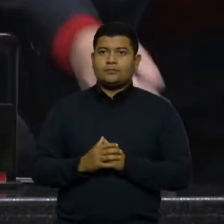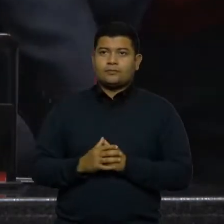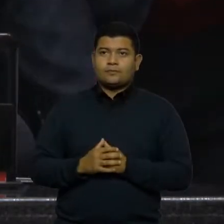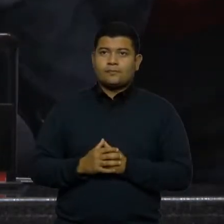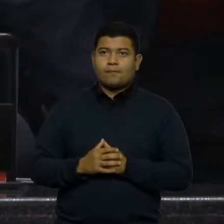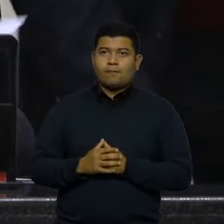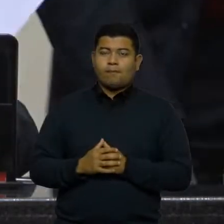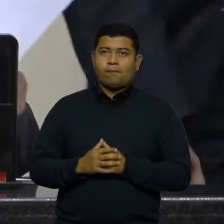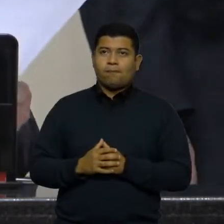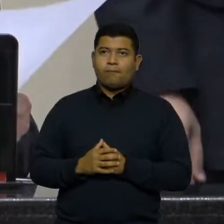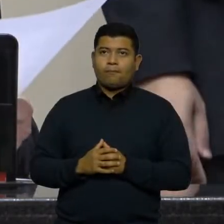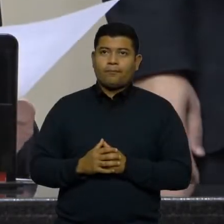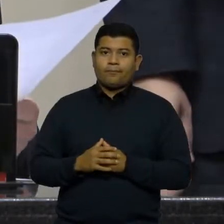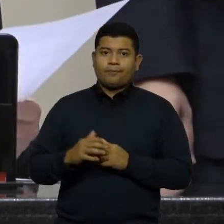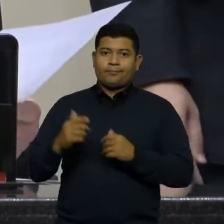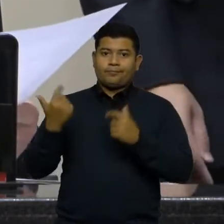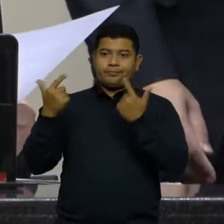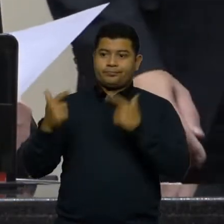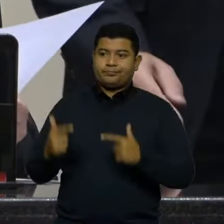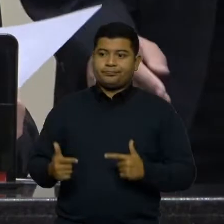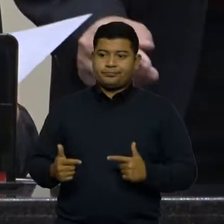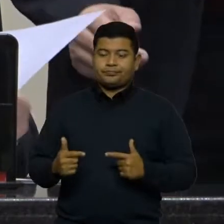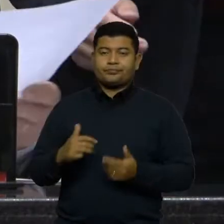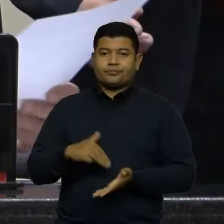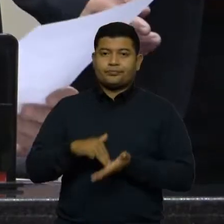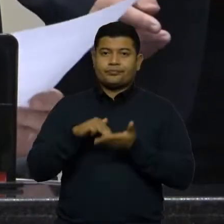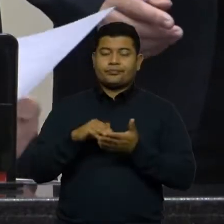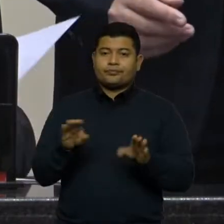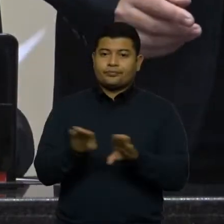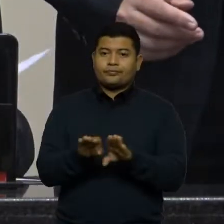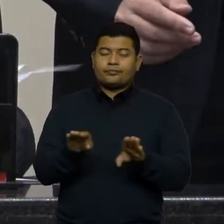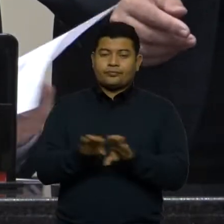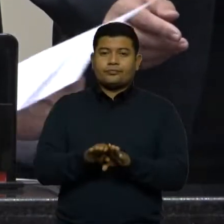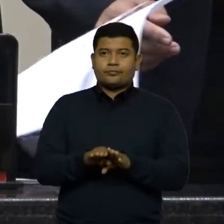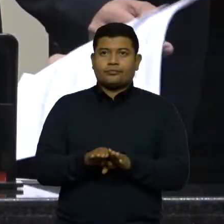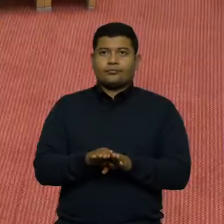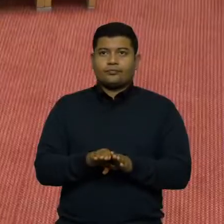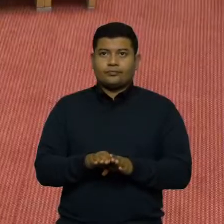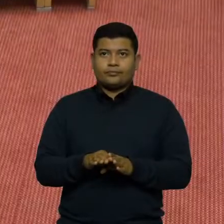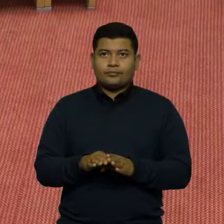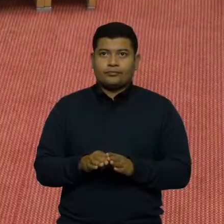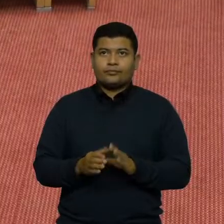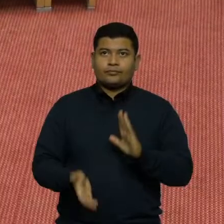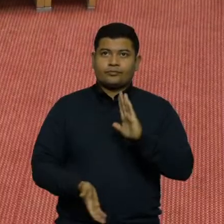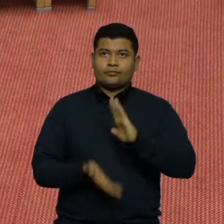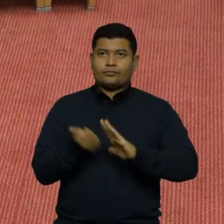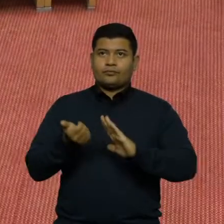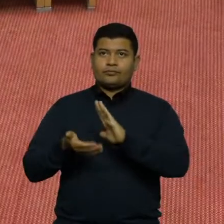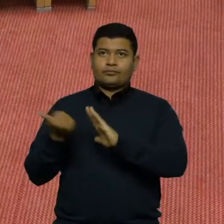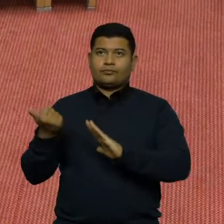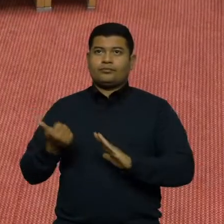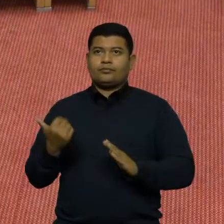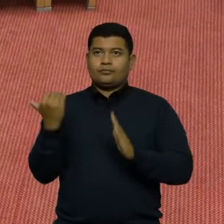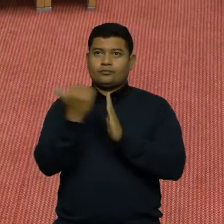E as outras moções também serão retiradas de pauta.